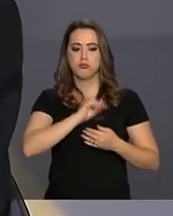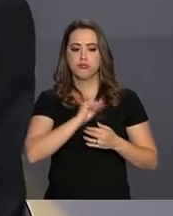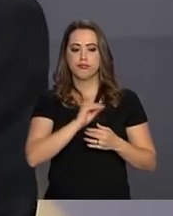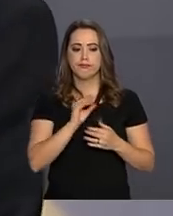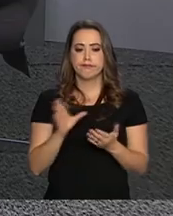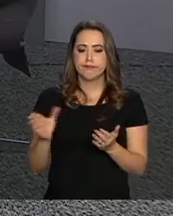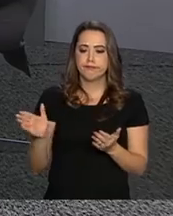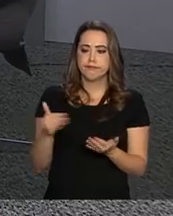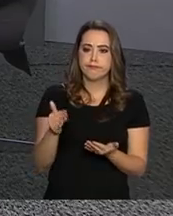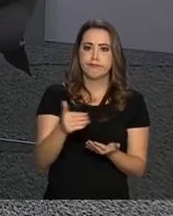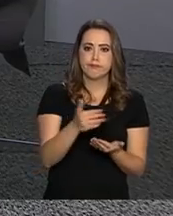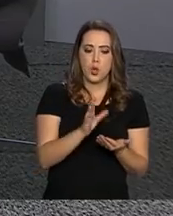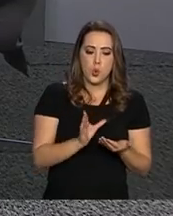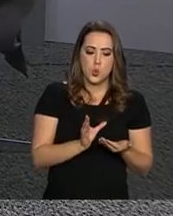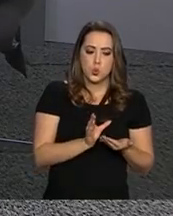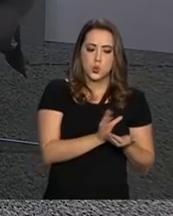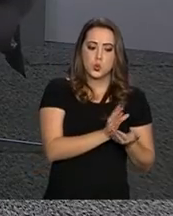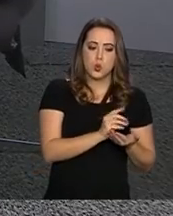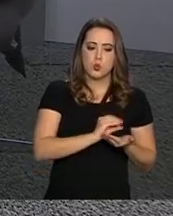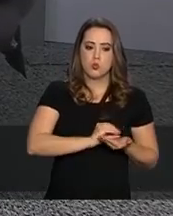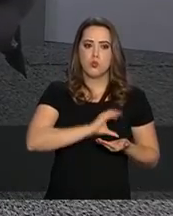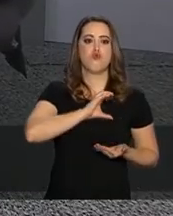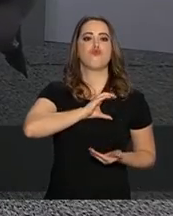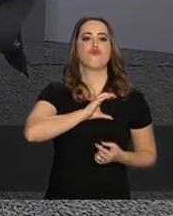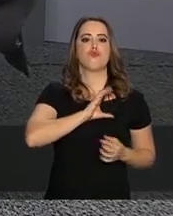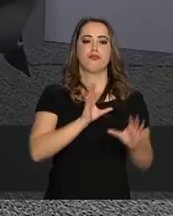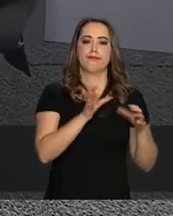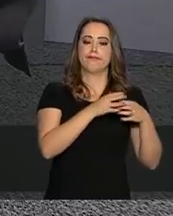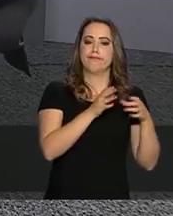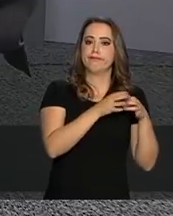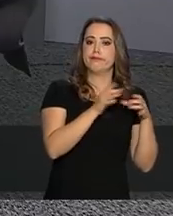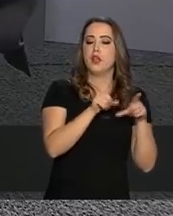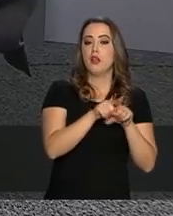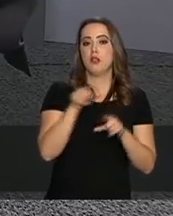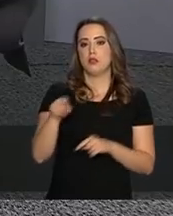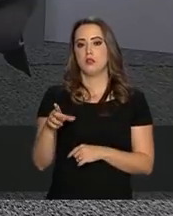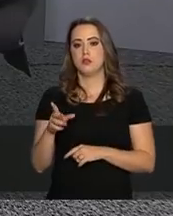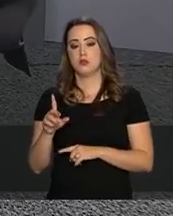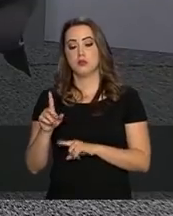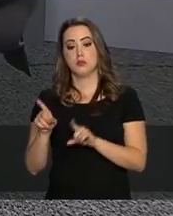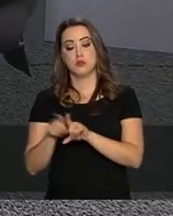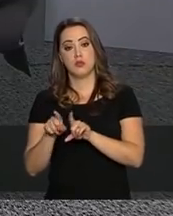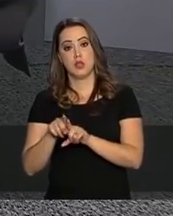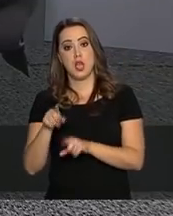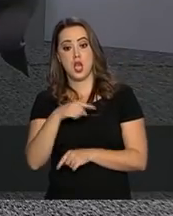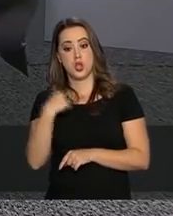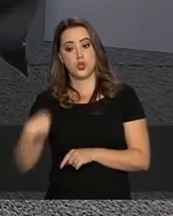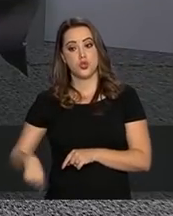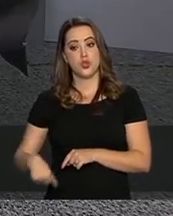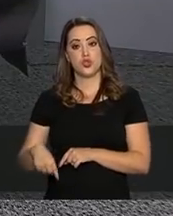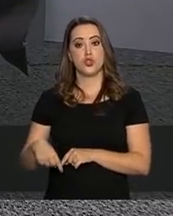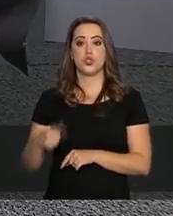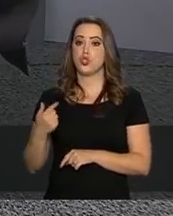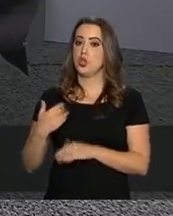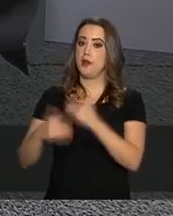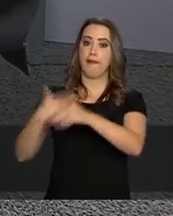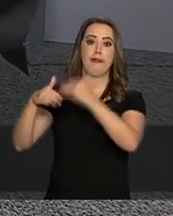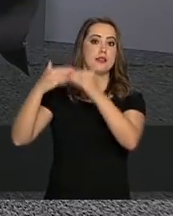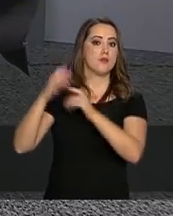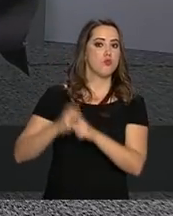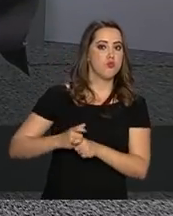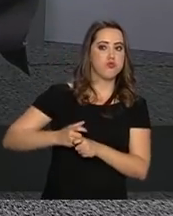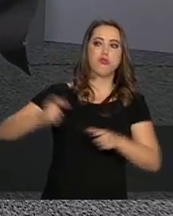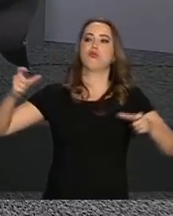A renda começou a concentrar nos Estados Unidos. E a China teve um crescimento astronômico na Porque ela está numa outra fase de crescimento